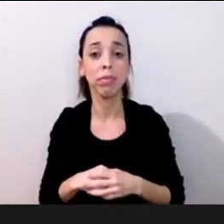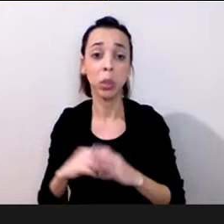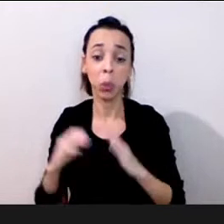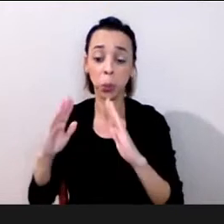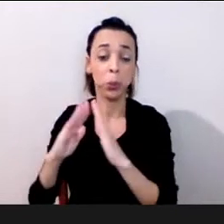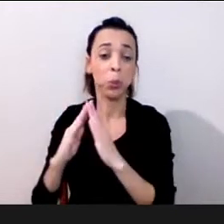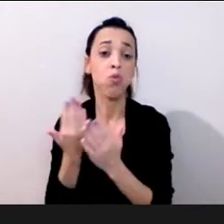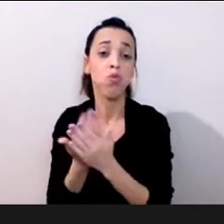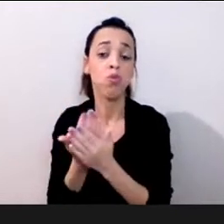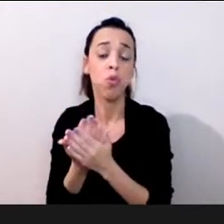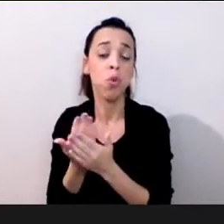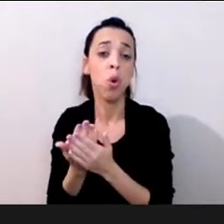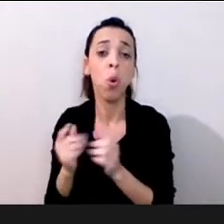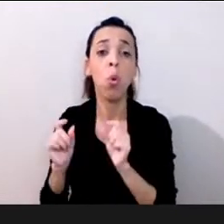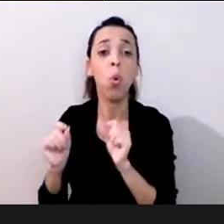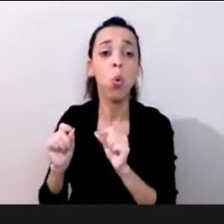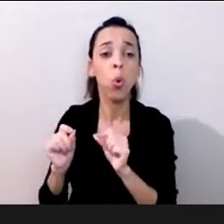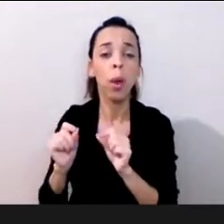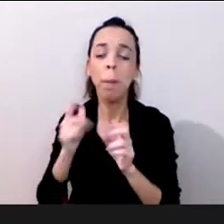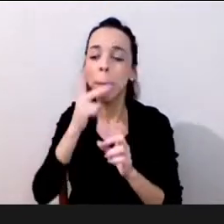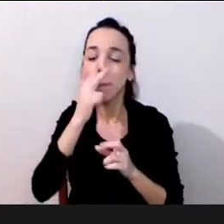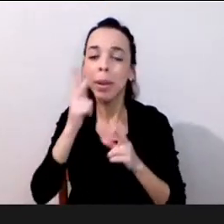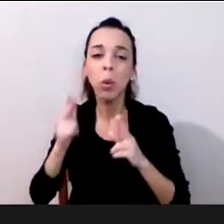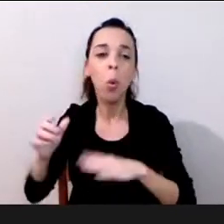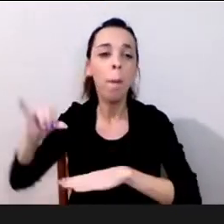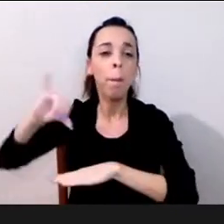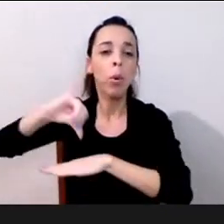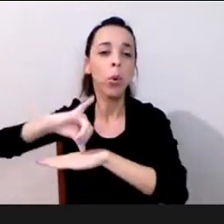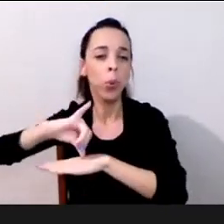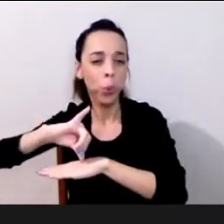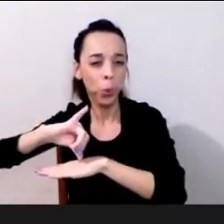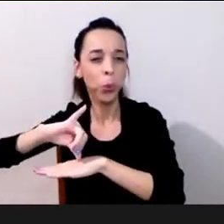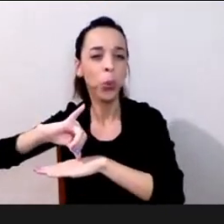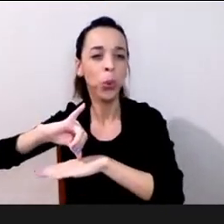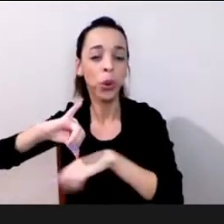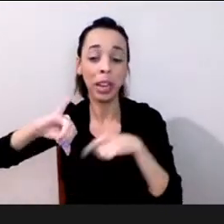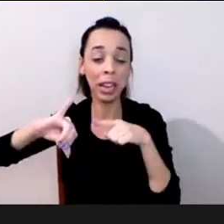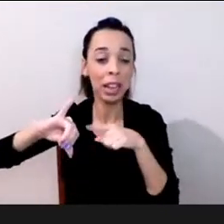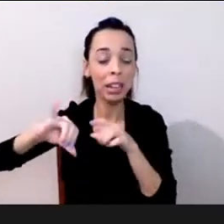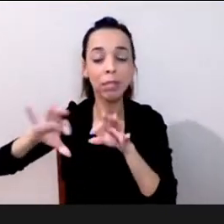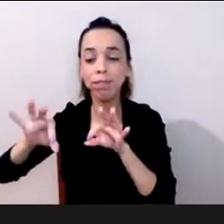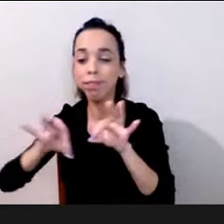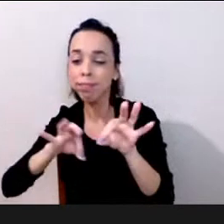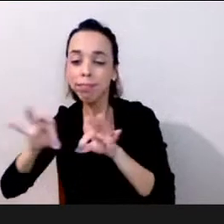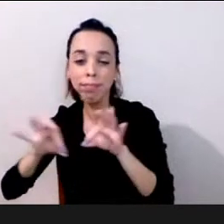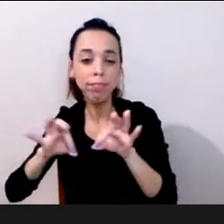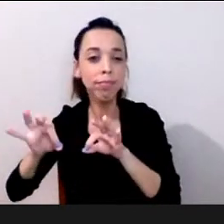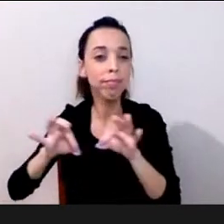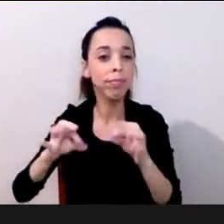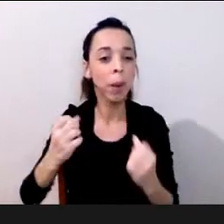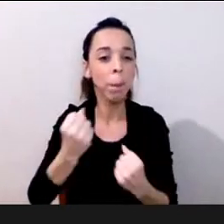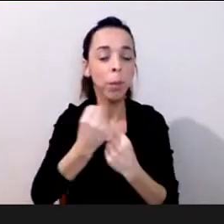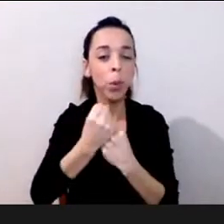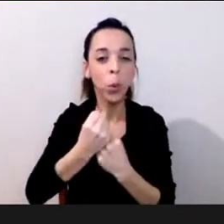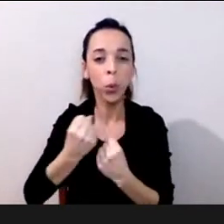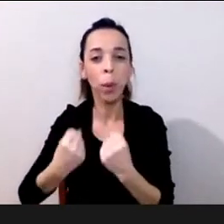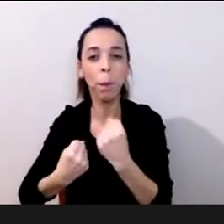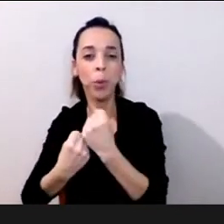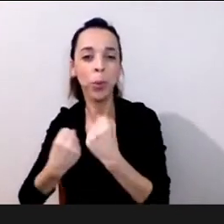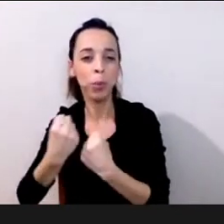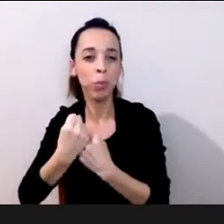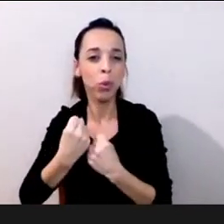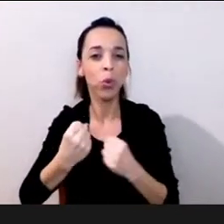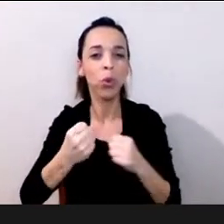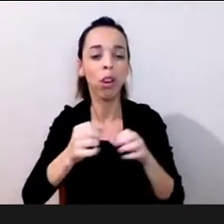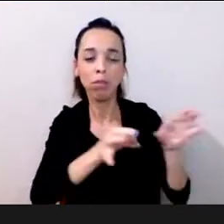polo que articula de fato tudo isso porque num cenário como o a gente vive e continuar sem as ressignificações que a gente